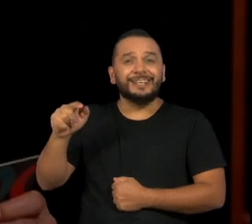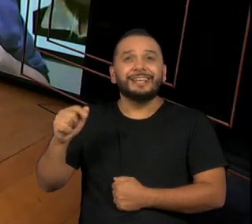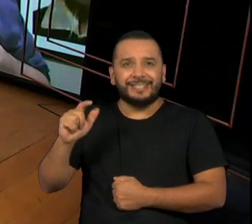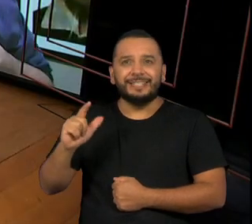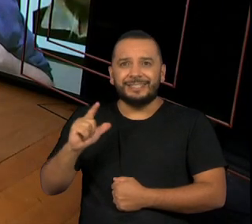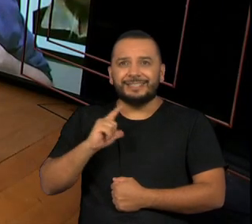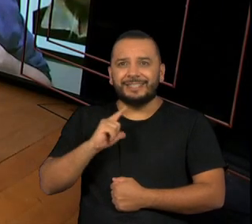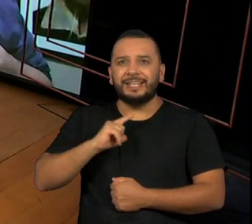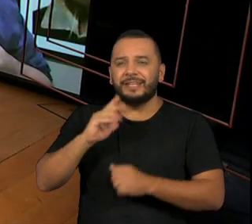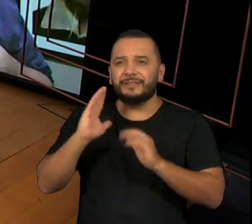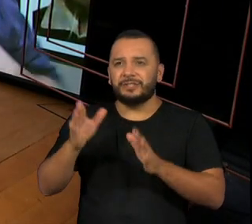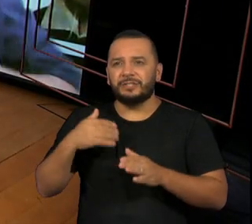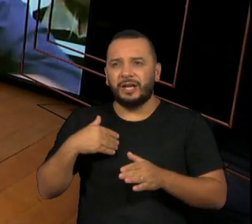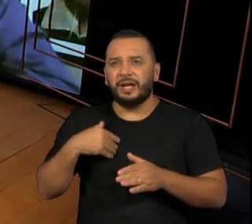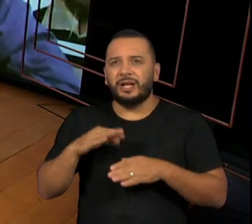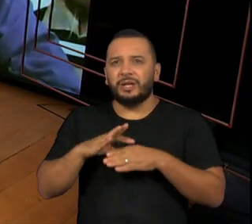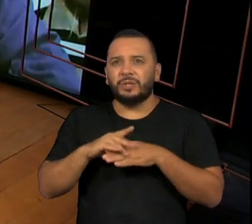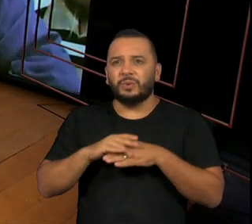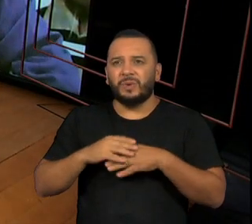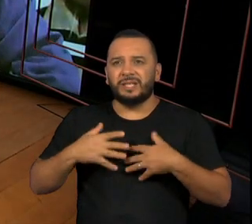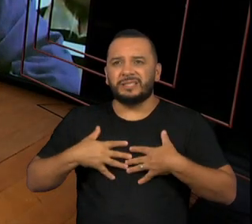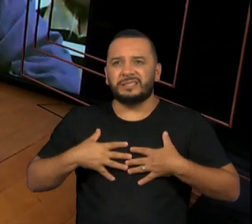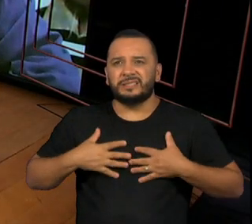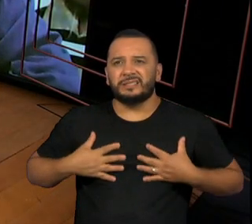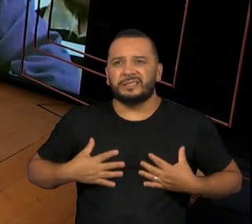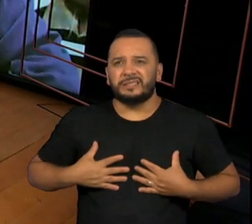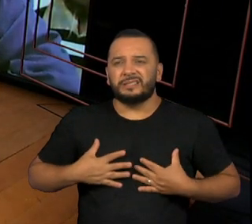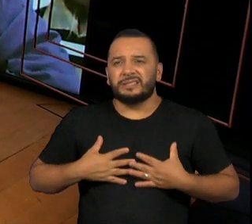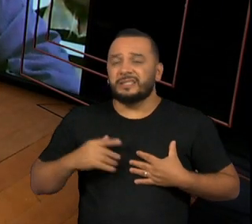motórax e não pôde fazer o exame.